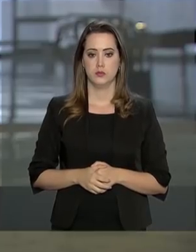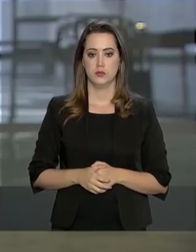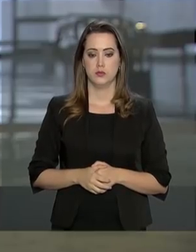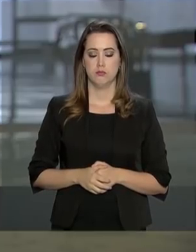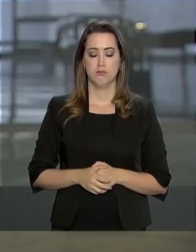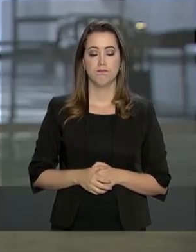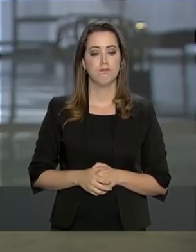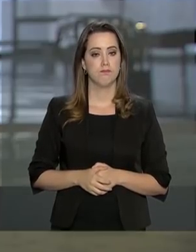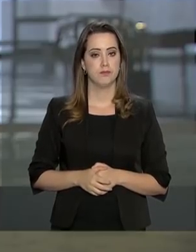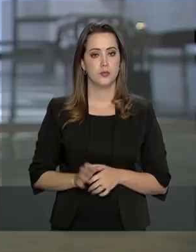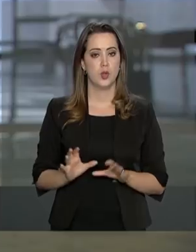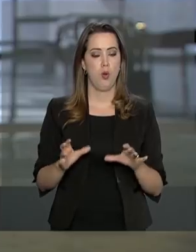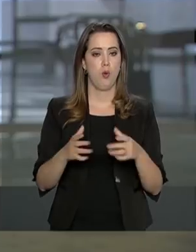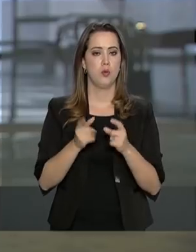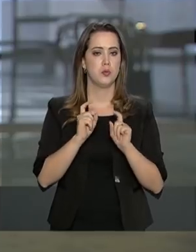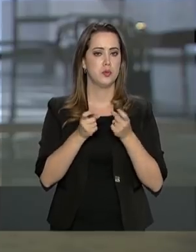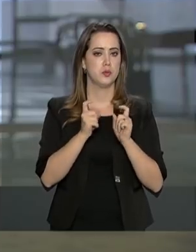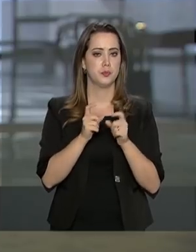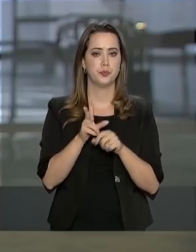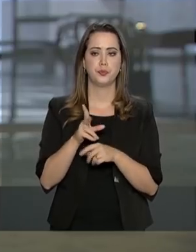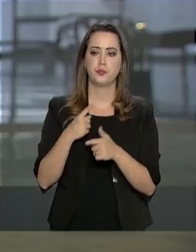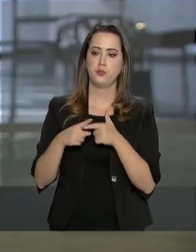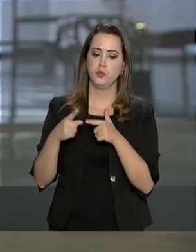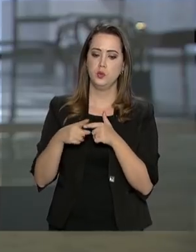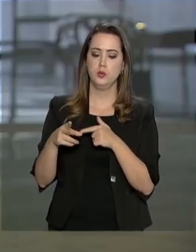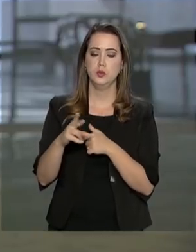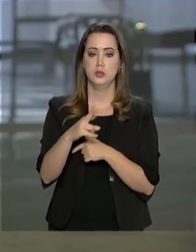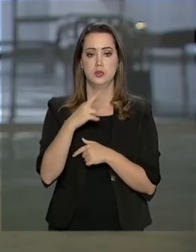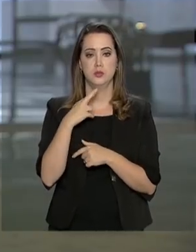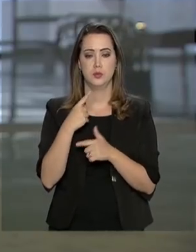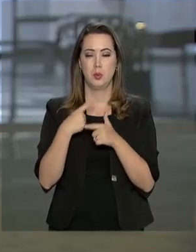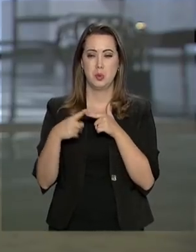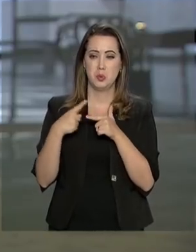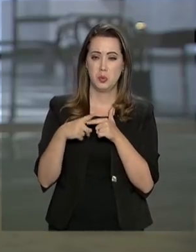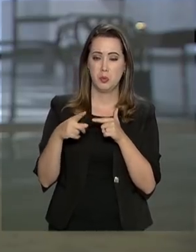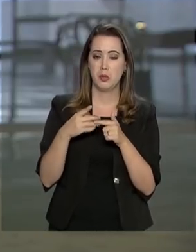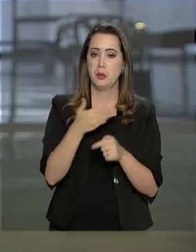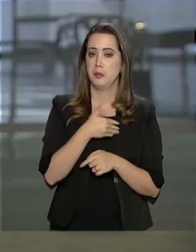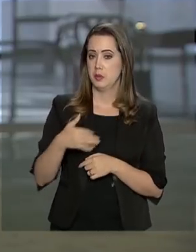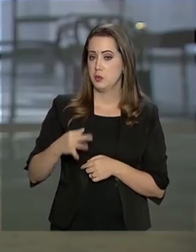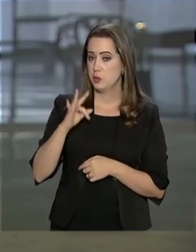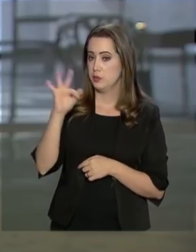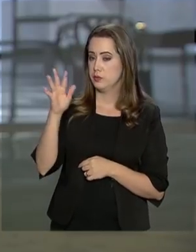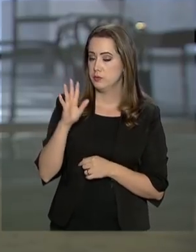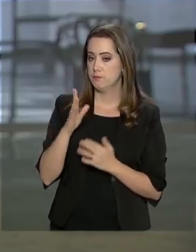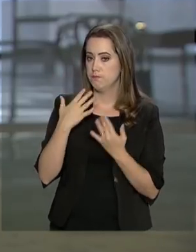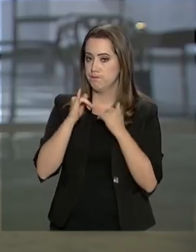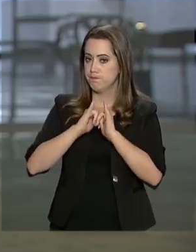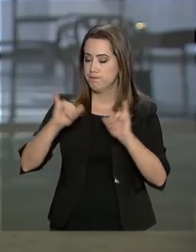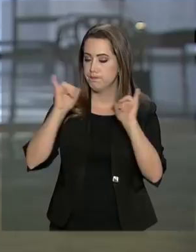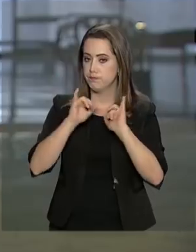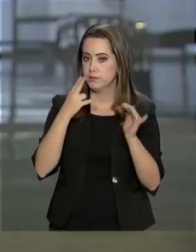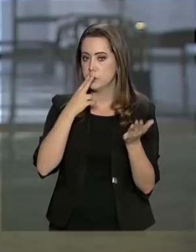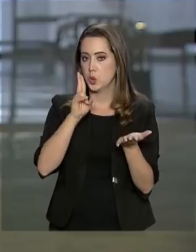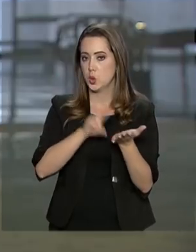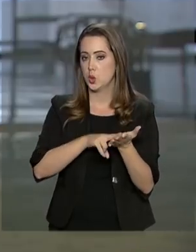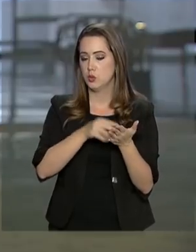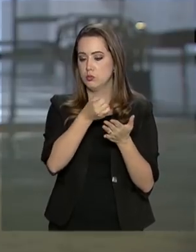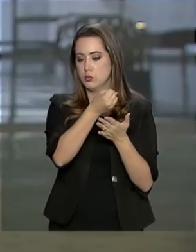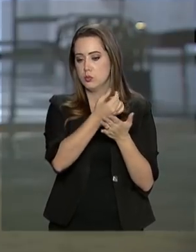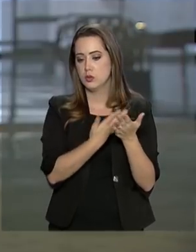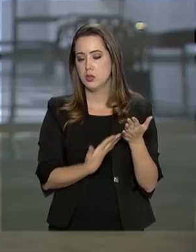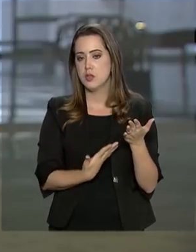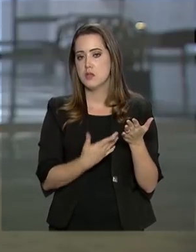O Comitê de Gestão e Avaliação de Respostas a Desastres do Governo Federal divulgou uma nota com o